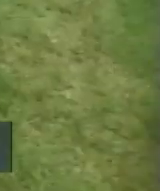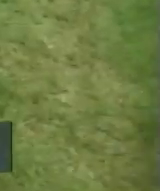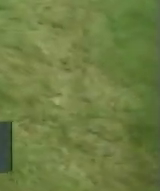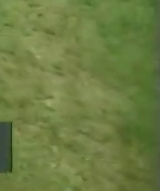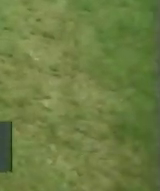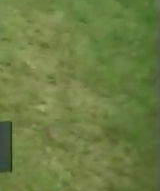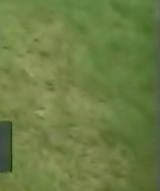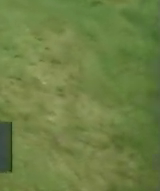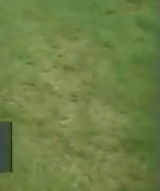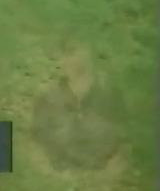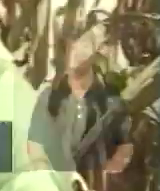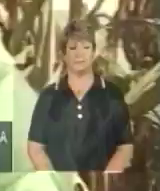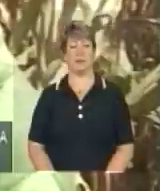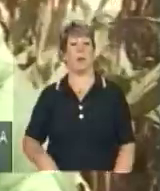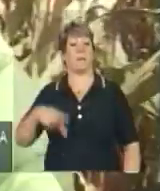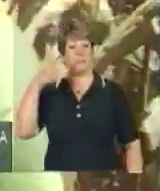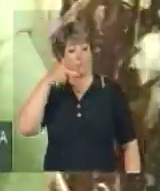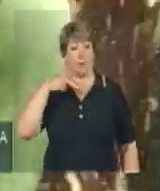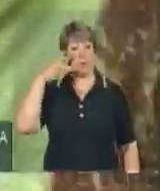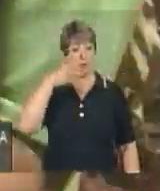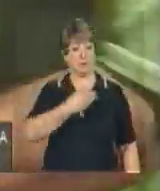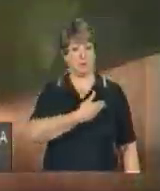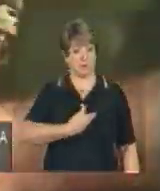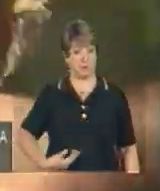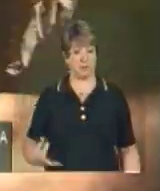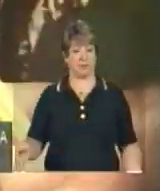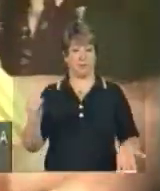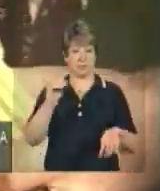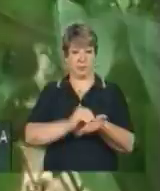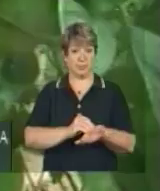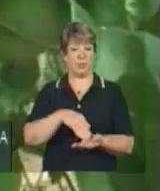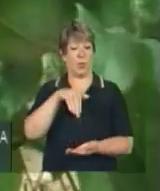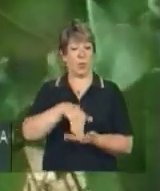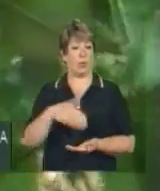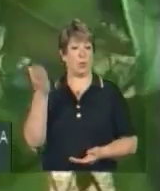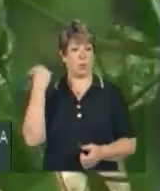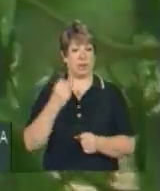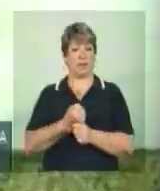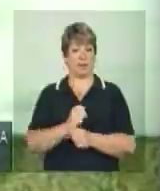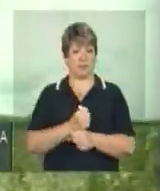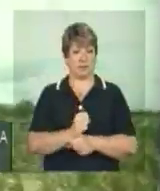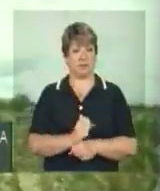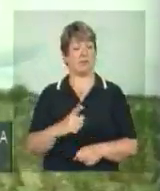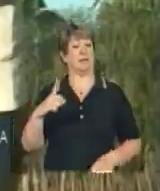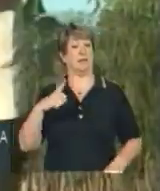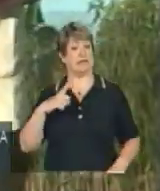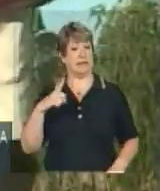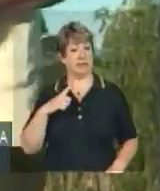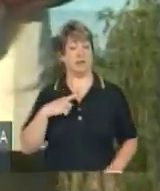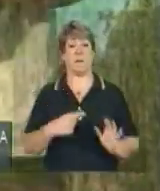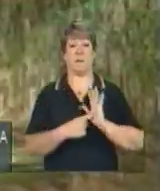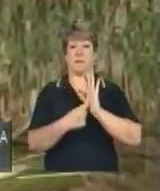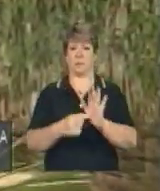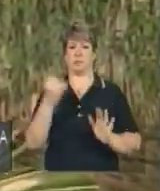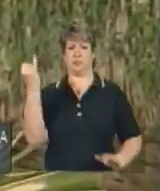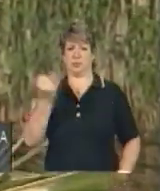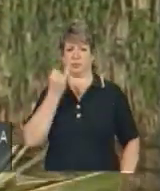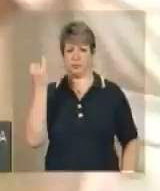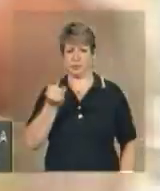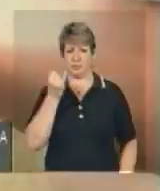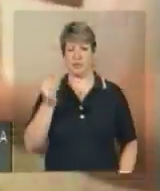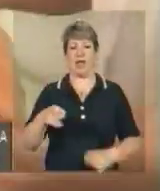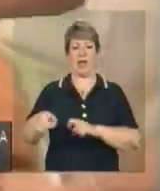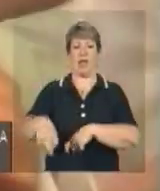As políticas públicas implementadas nos últimos anos têm consolidado a importância da agricultura